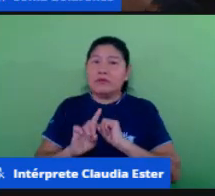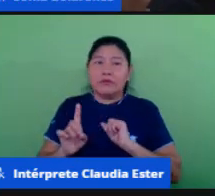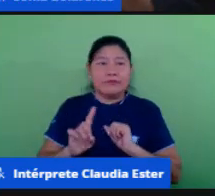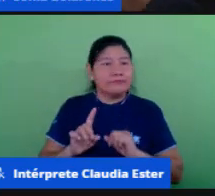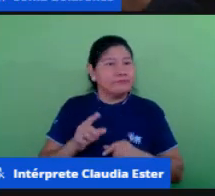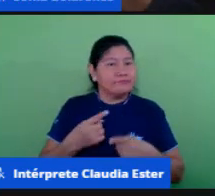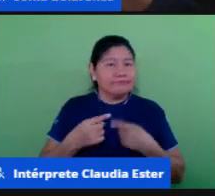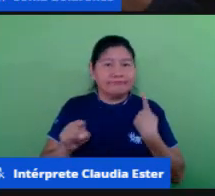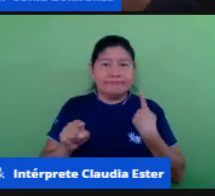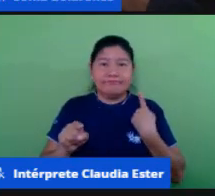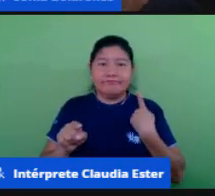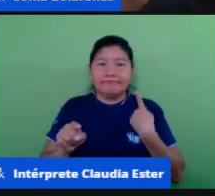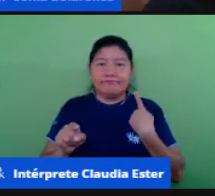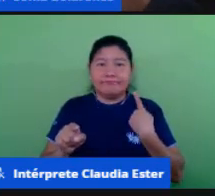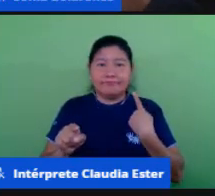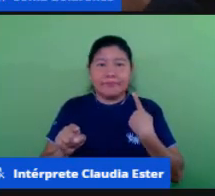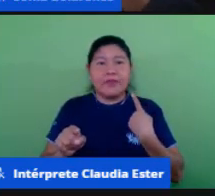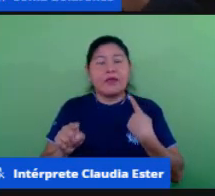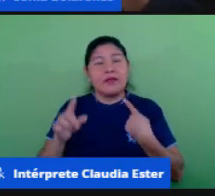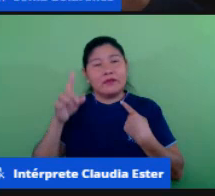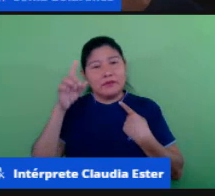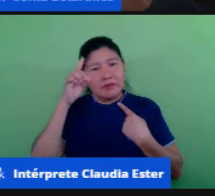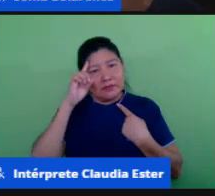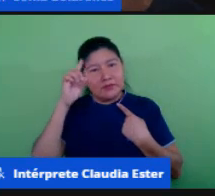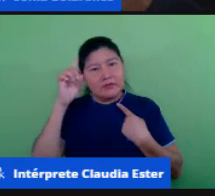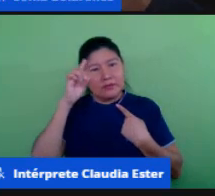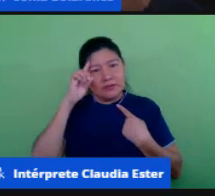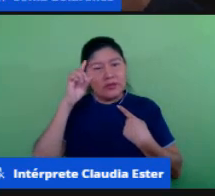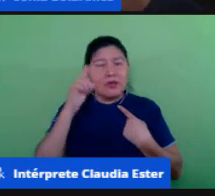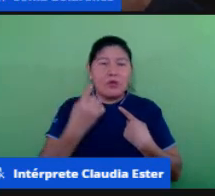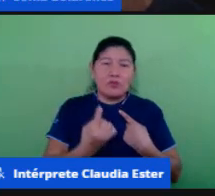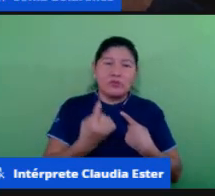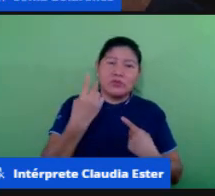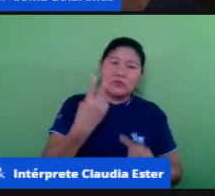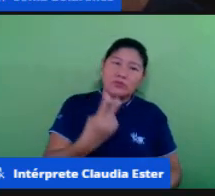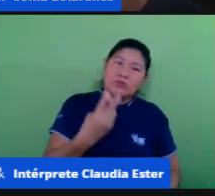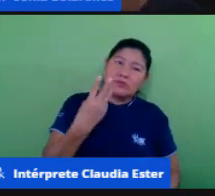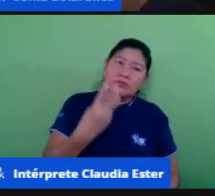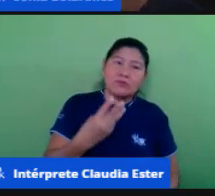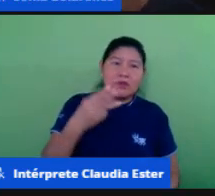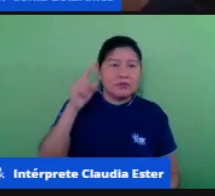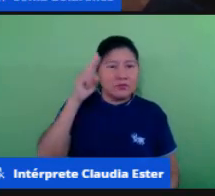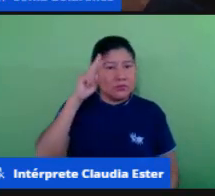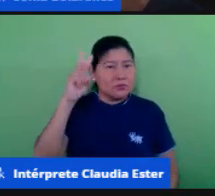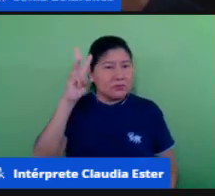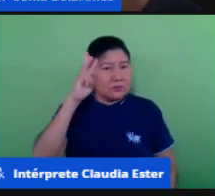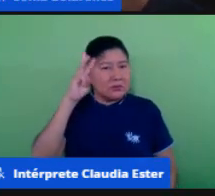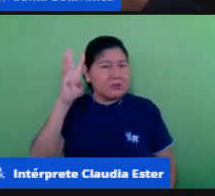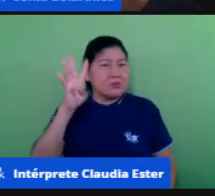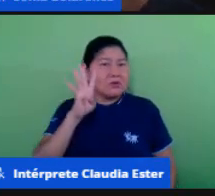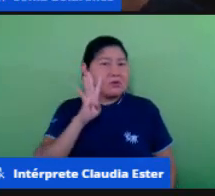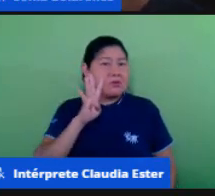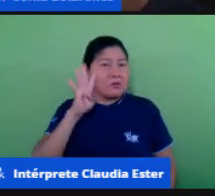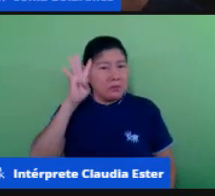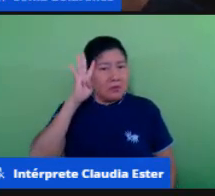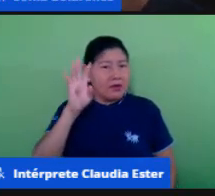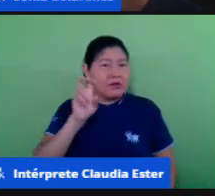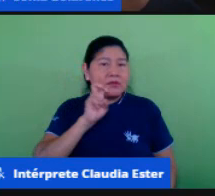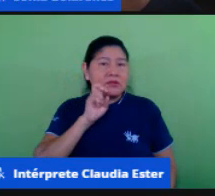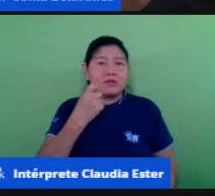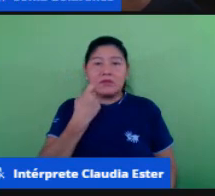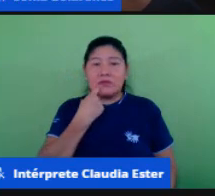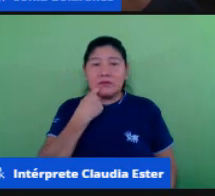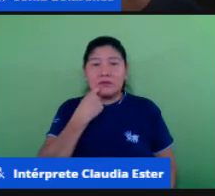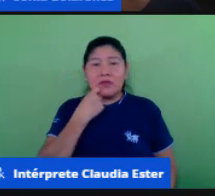vai ser a cada dia a cada registro a cada informação que você consegue obter o seu aluno né uma coisa